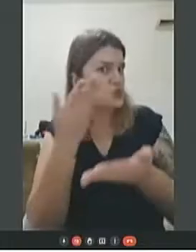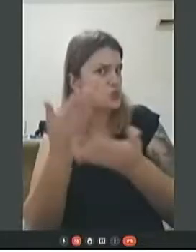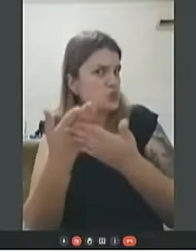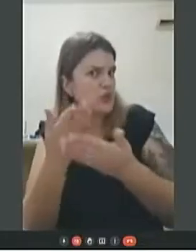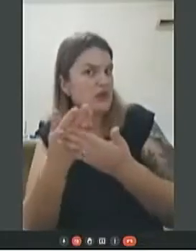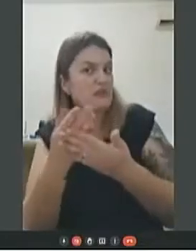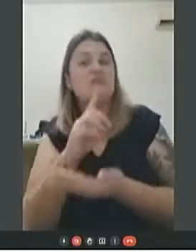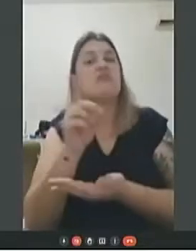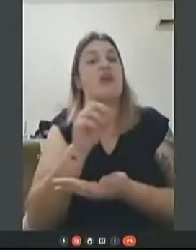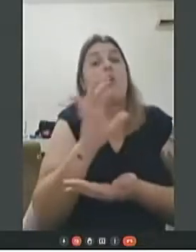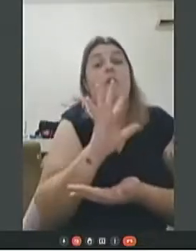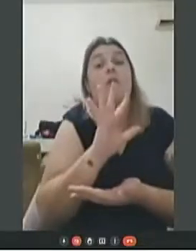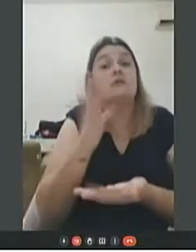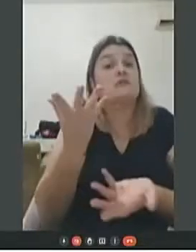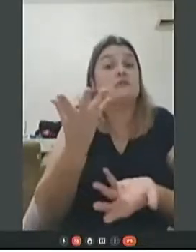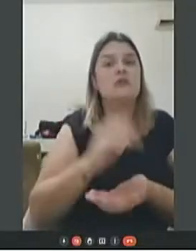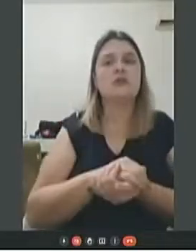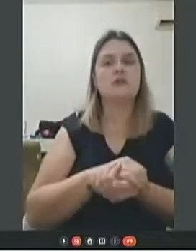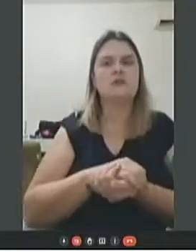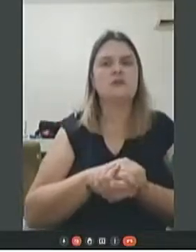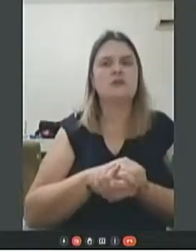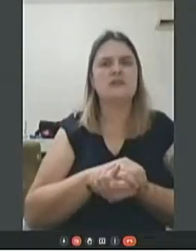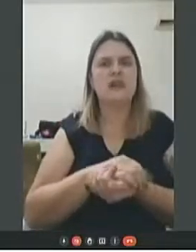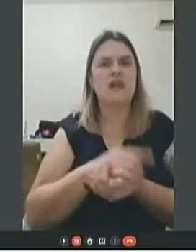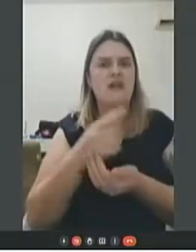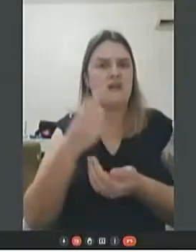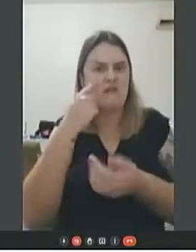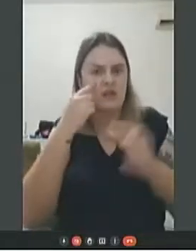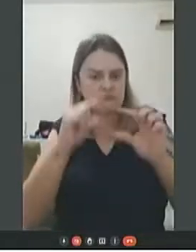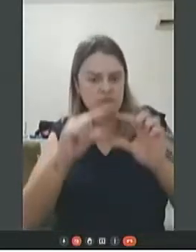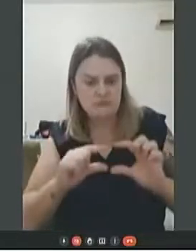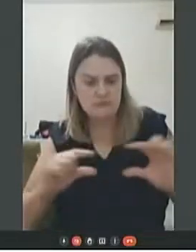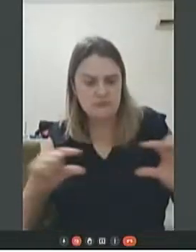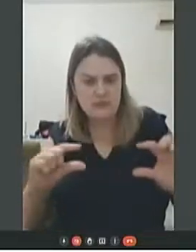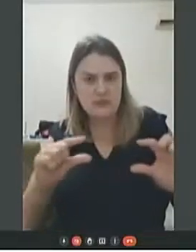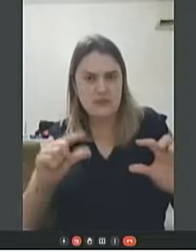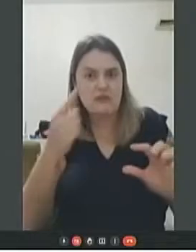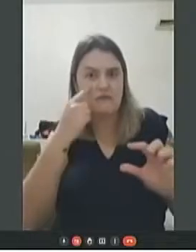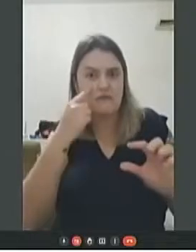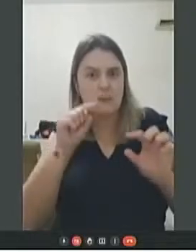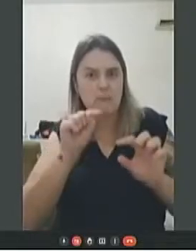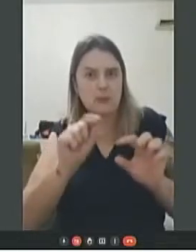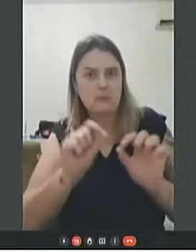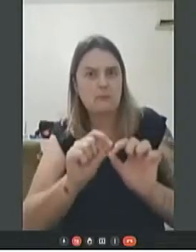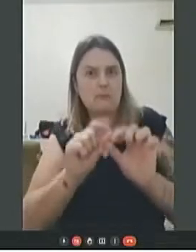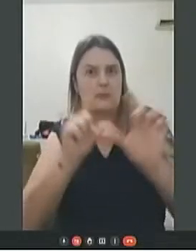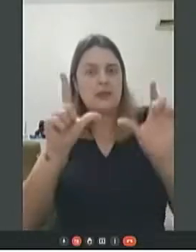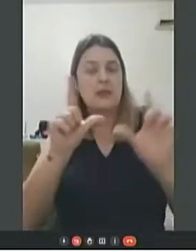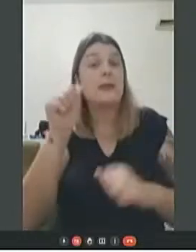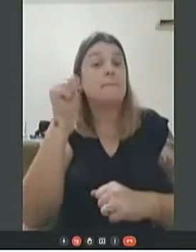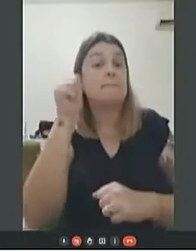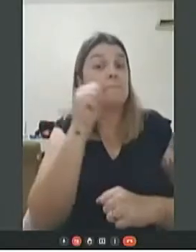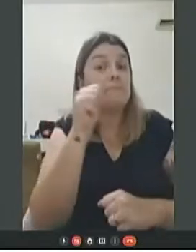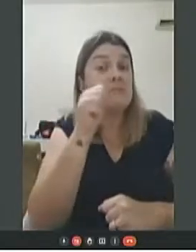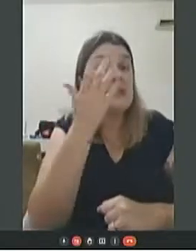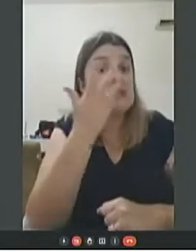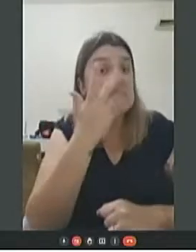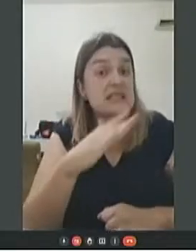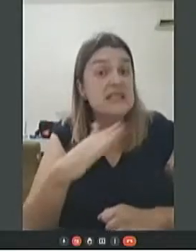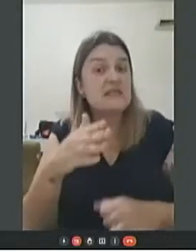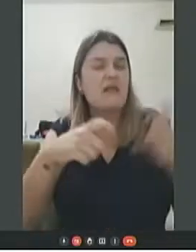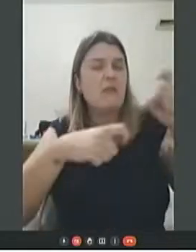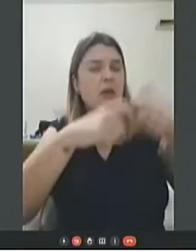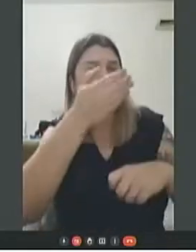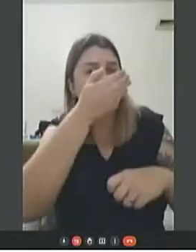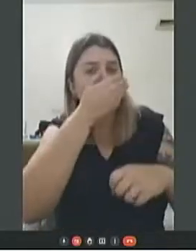não aconteceria. E embaixo, o título da notícia e do lado o link. Menina estuprada em escola de São Paulo